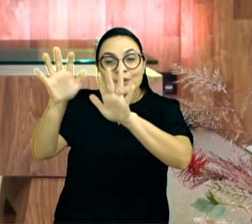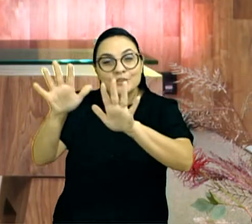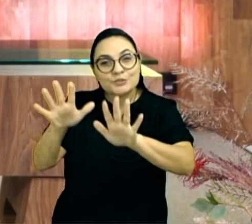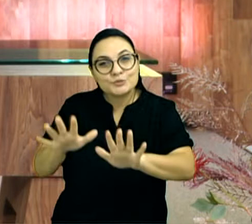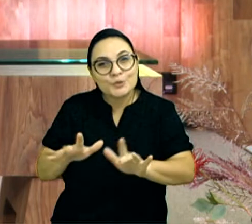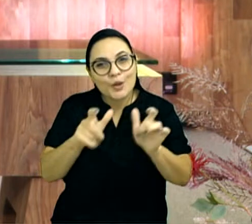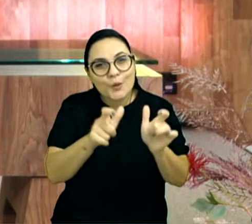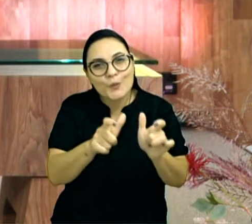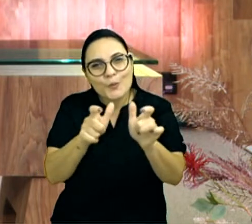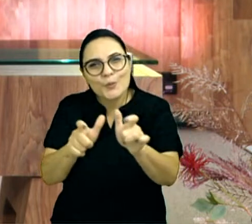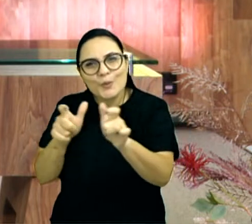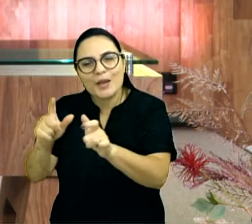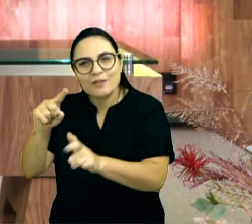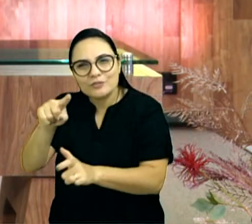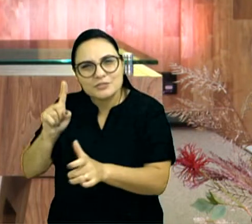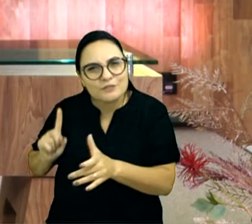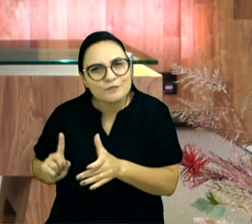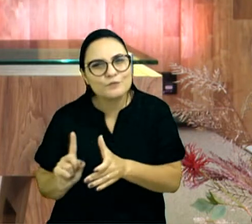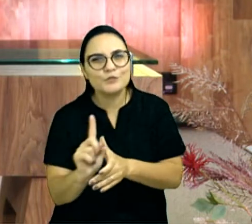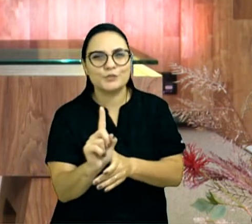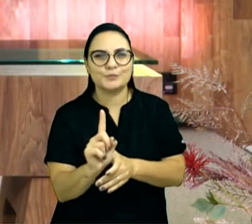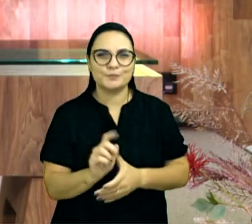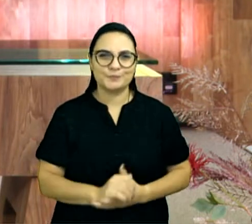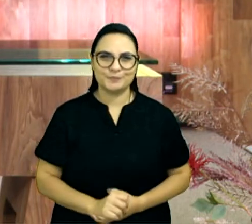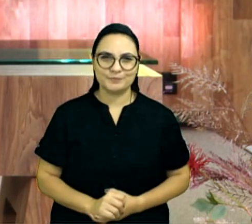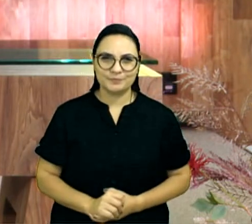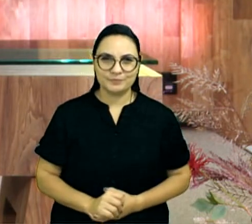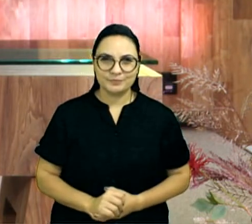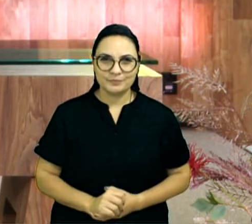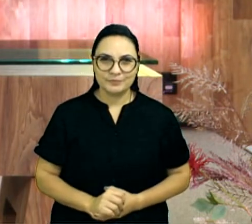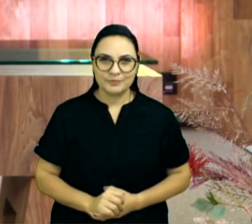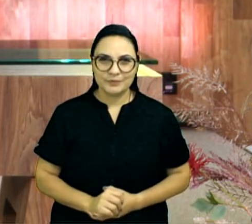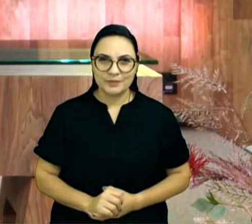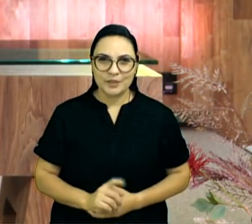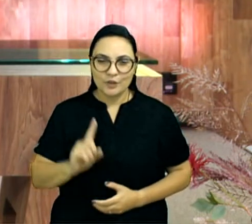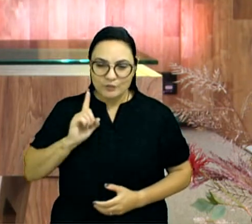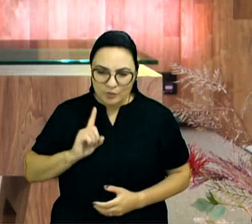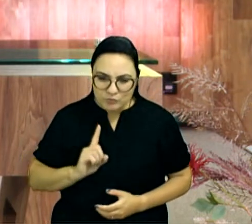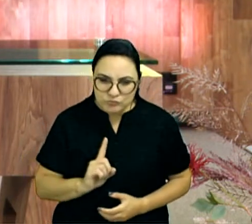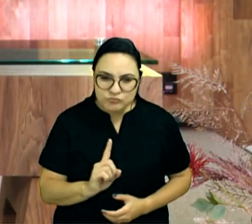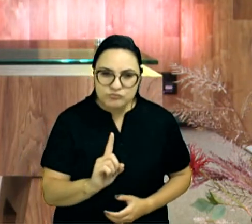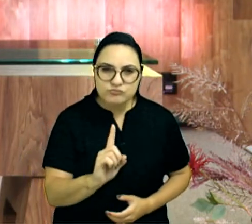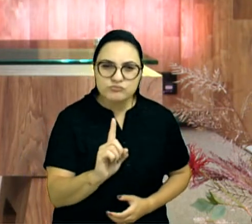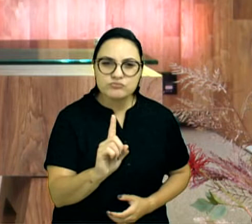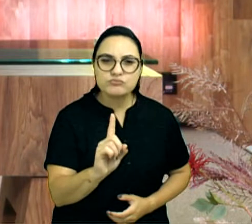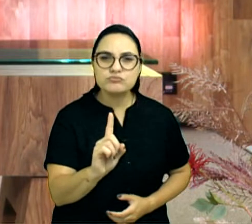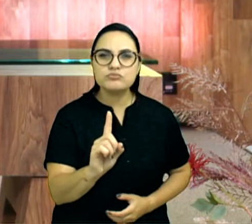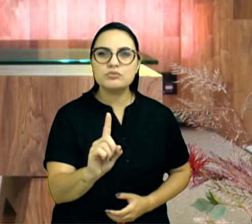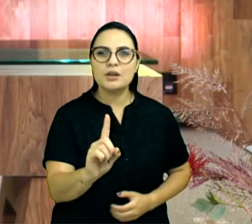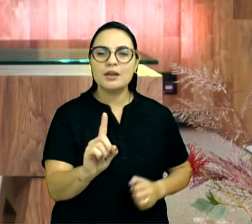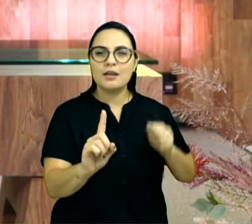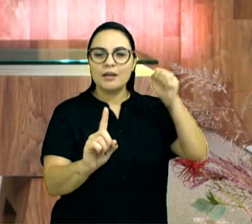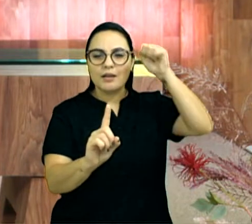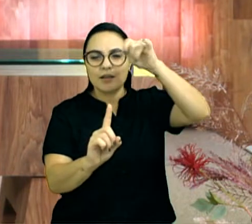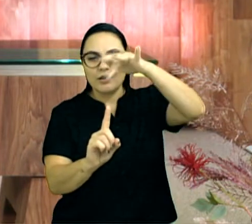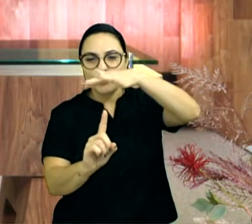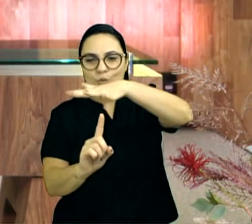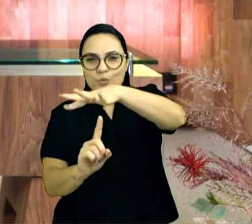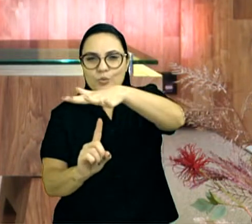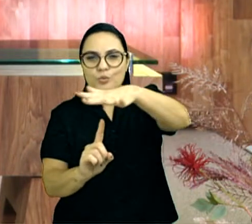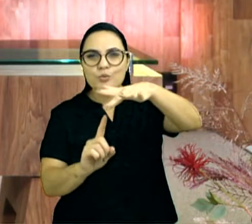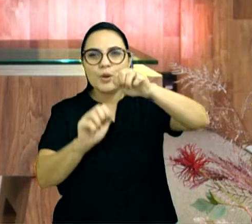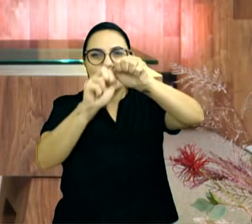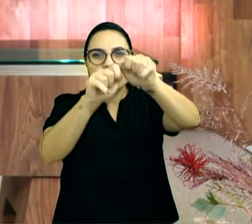você estiver, aonde você chega, aonde chega, o filho de Deus, a filha de Deus, tem que abençoar o local,